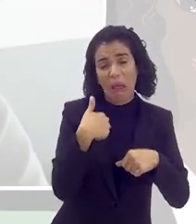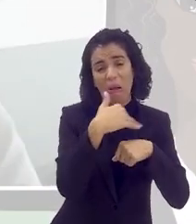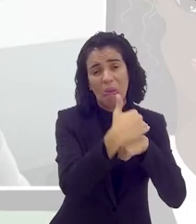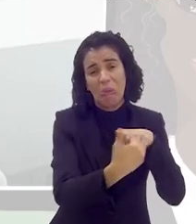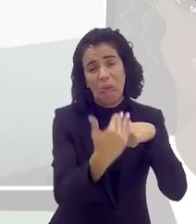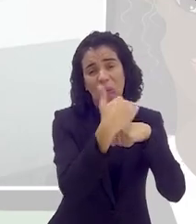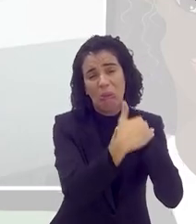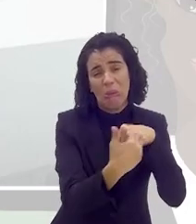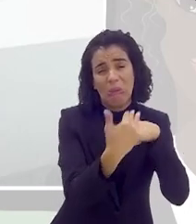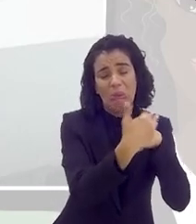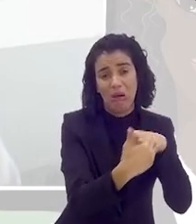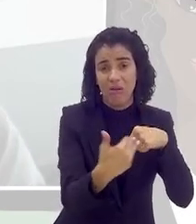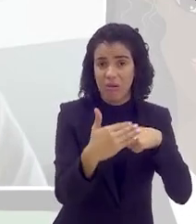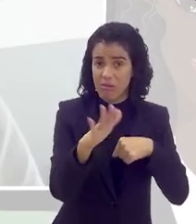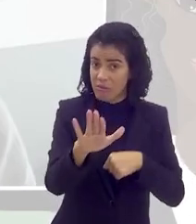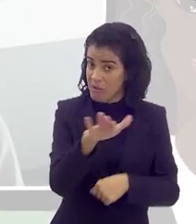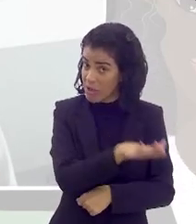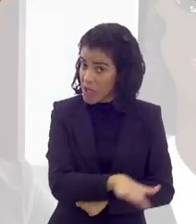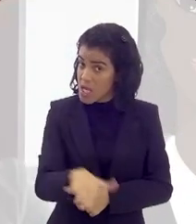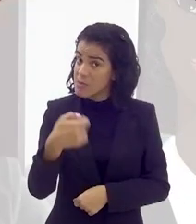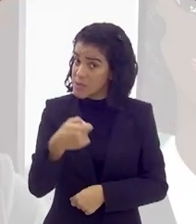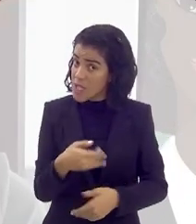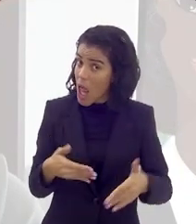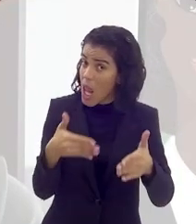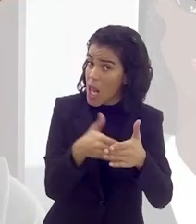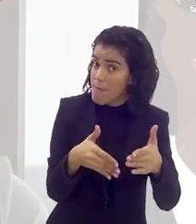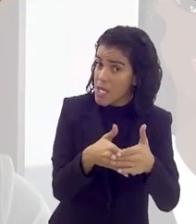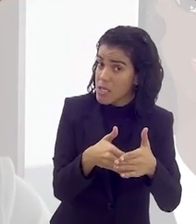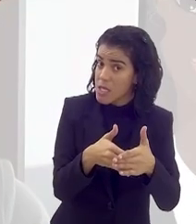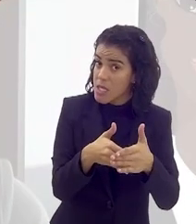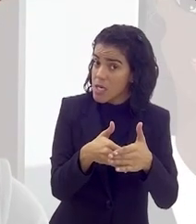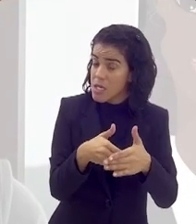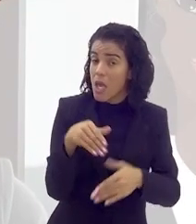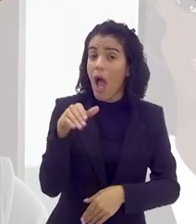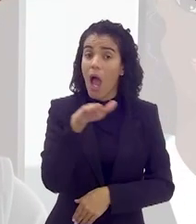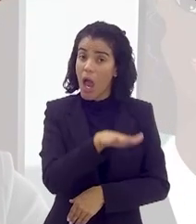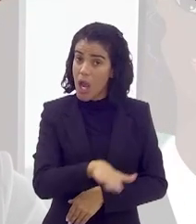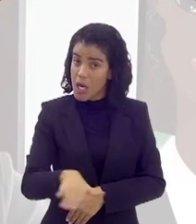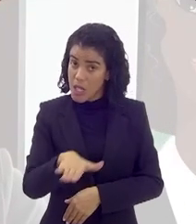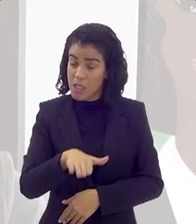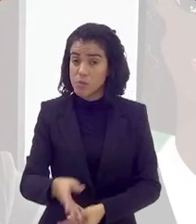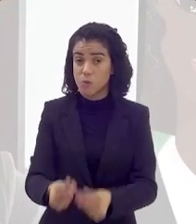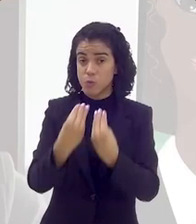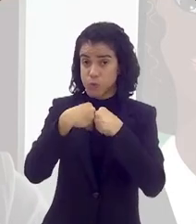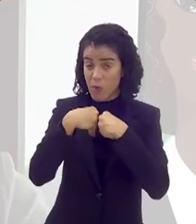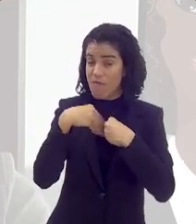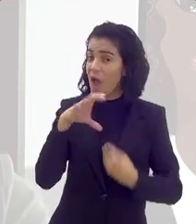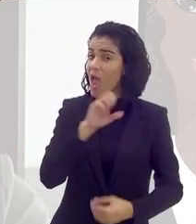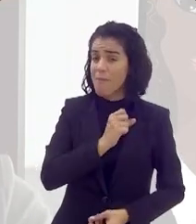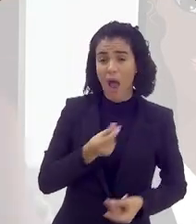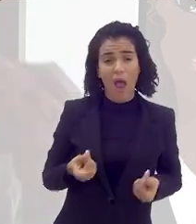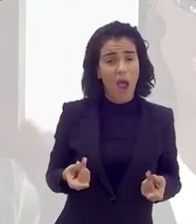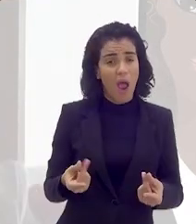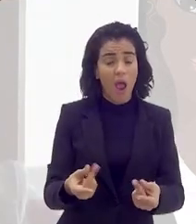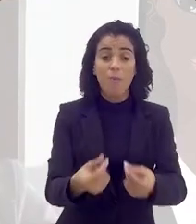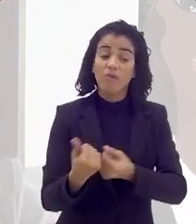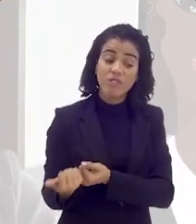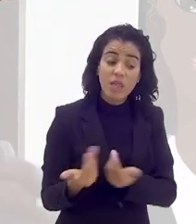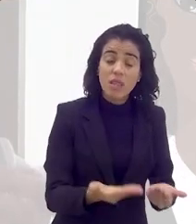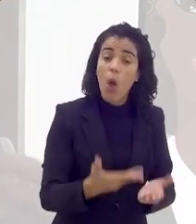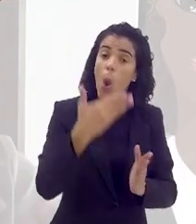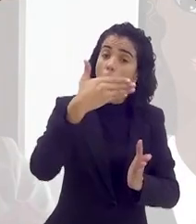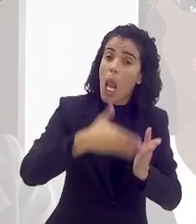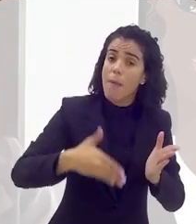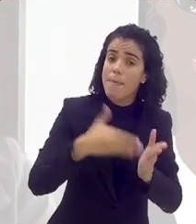brigar porque eu quero agradar a criança, porque eu quero conquistar. Gente, criança precisa de limite, de contorno. Se a criança receber isso, ela vai amar você pro resto da vida,